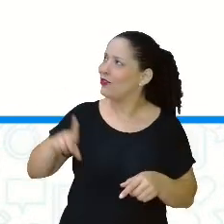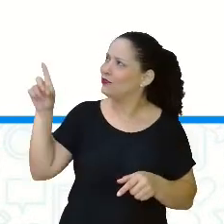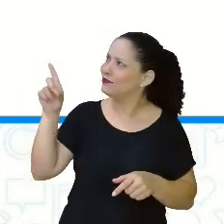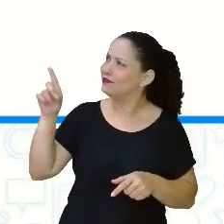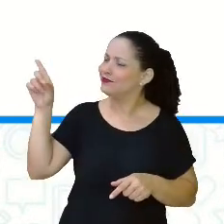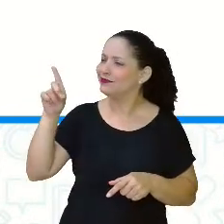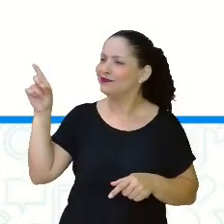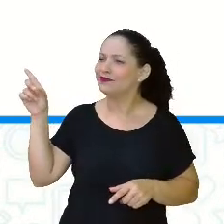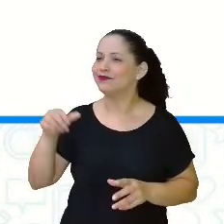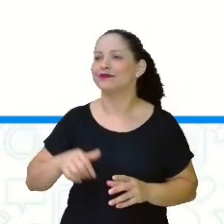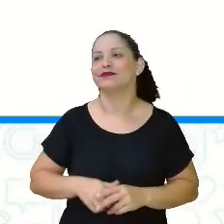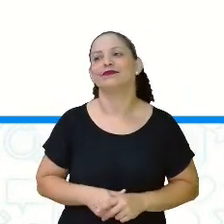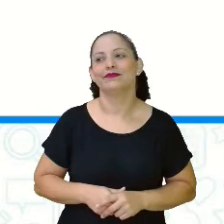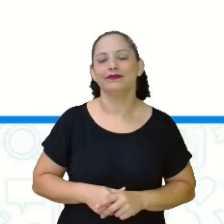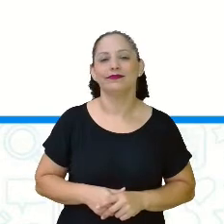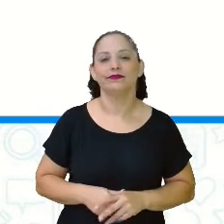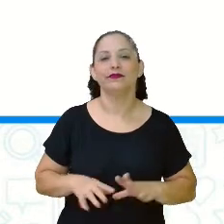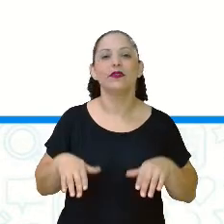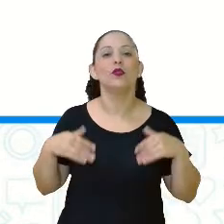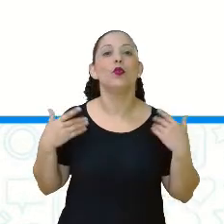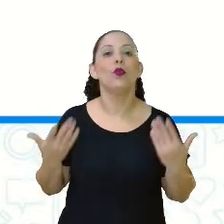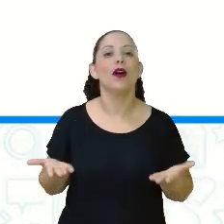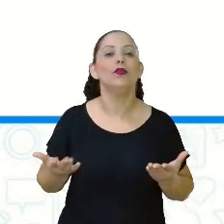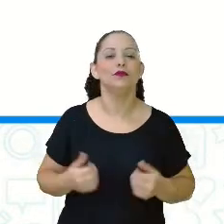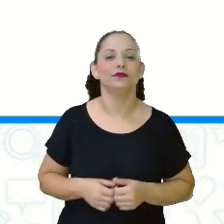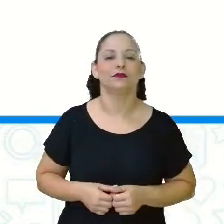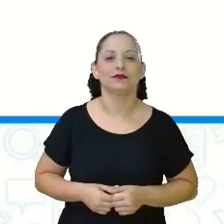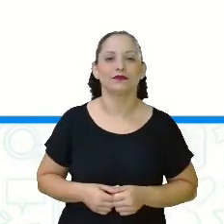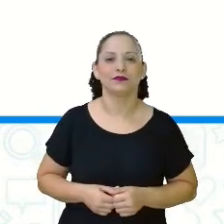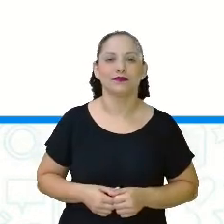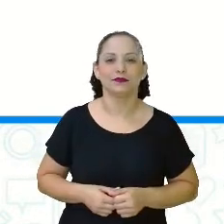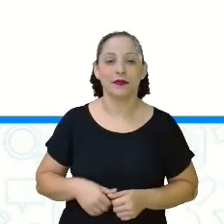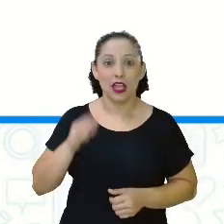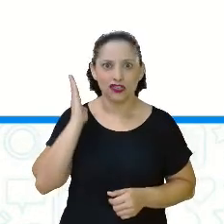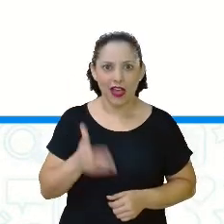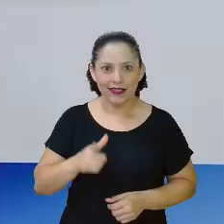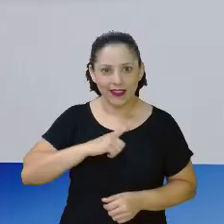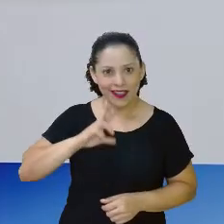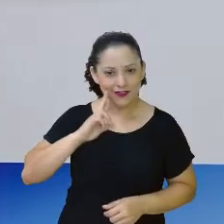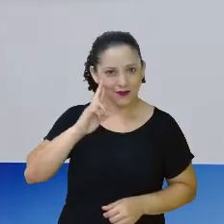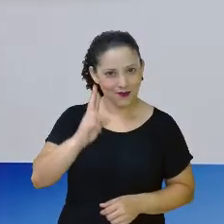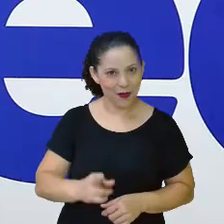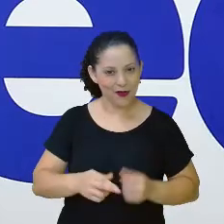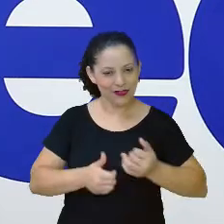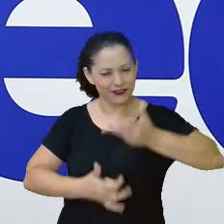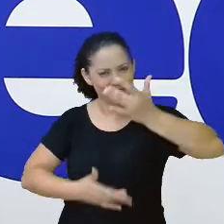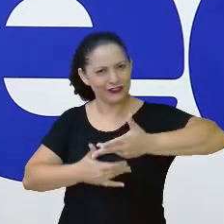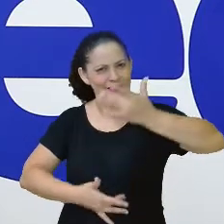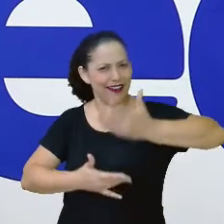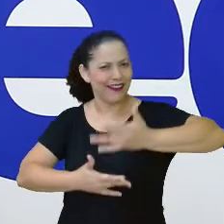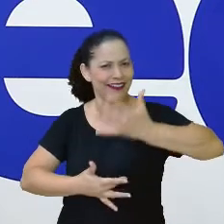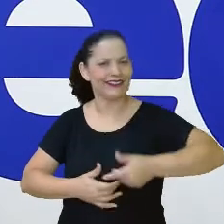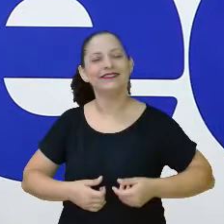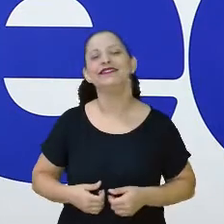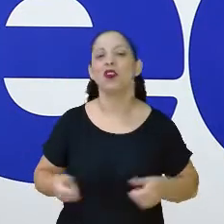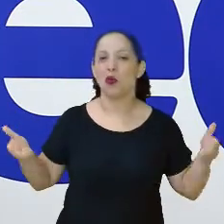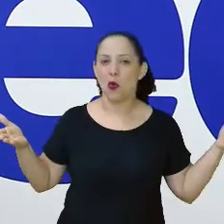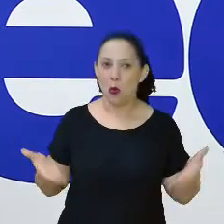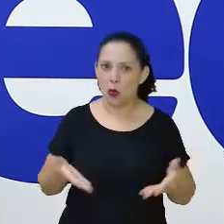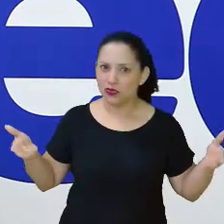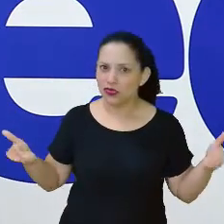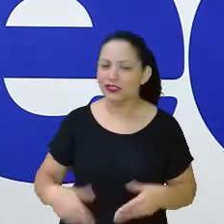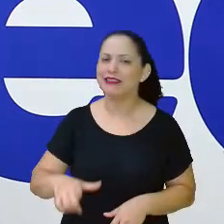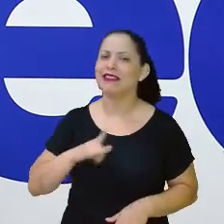Que é justamente esses 25 centavos. 25 centavos, 25 centavos do real. aqui, viu, professora Márcia? vamos embora. Hoje eu tenho